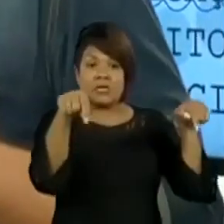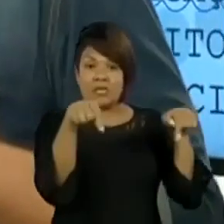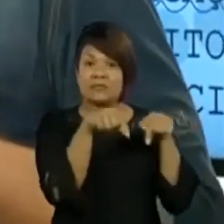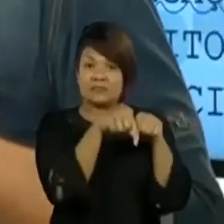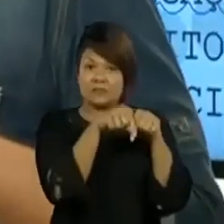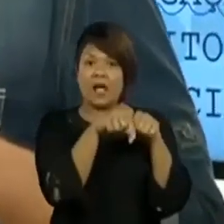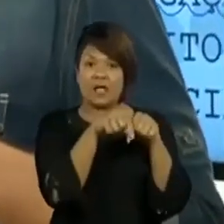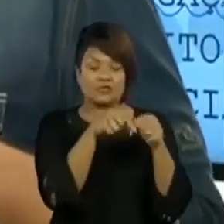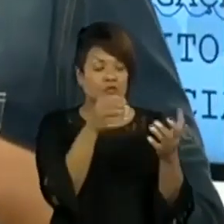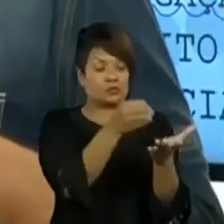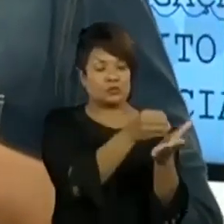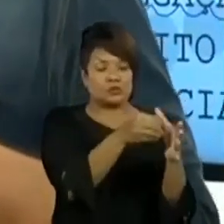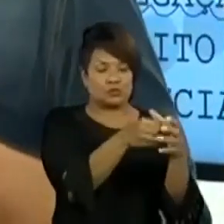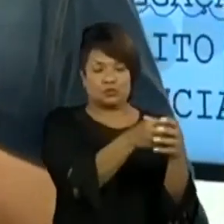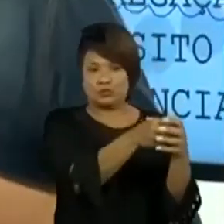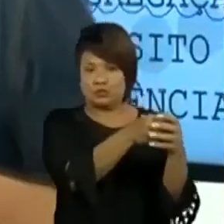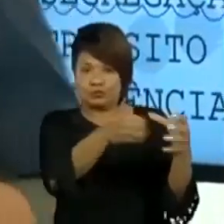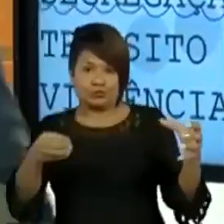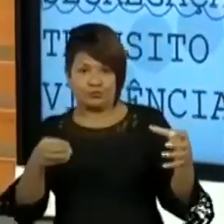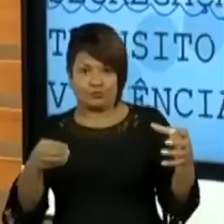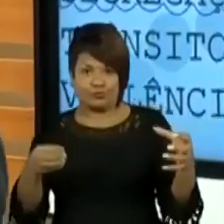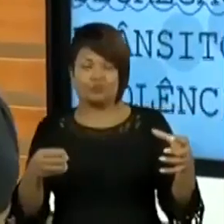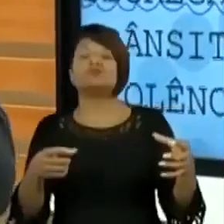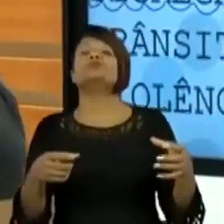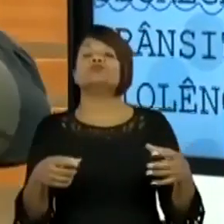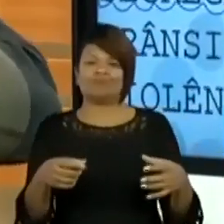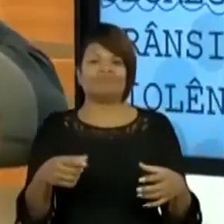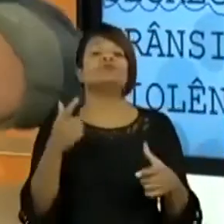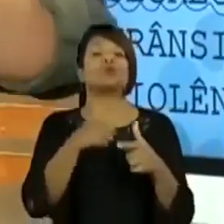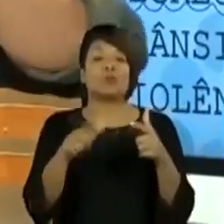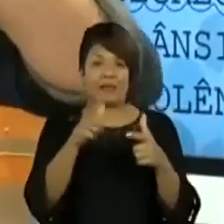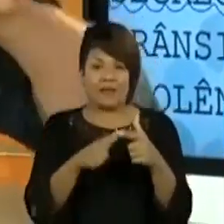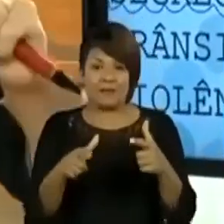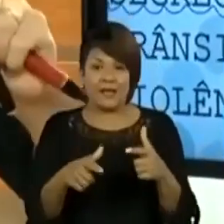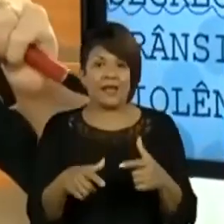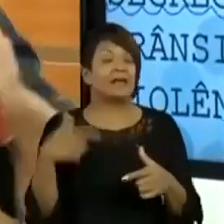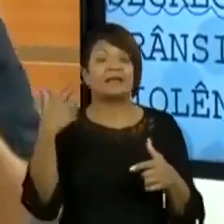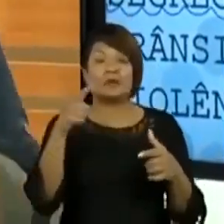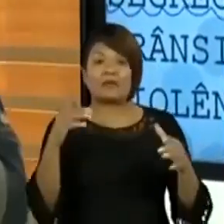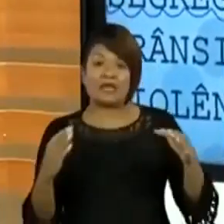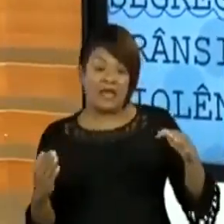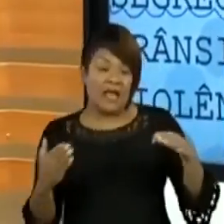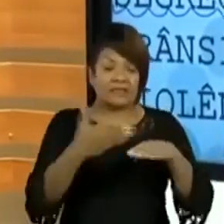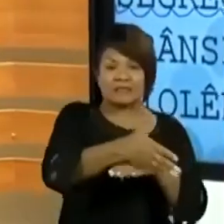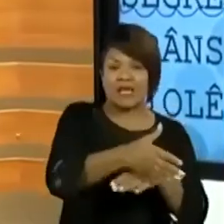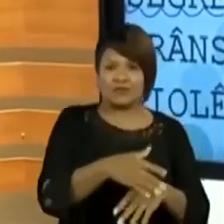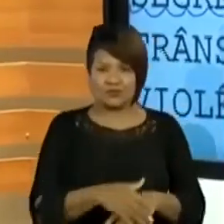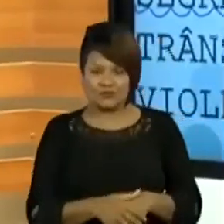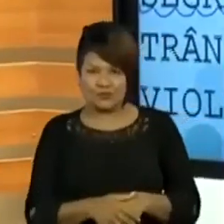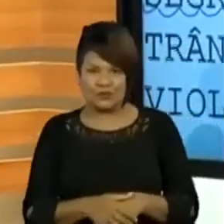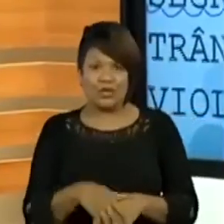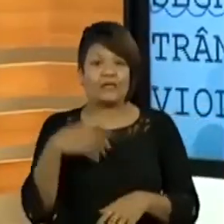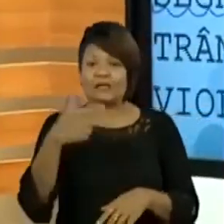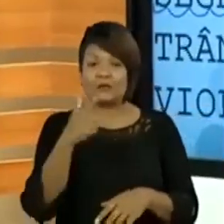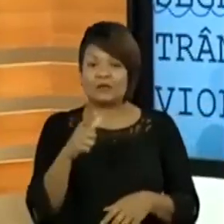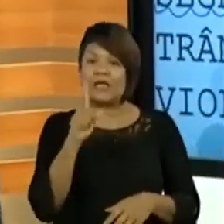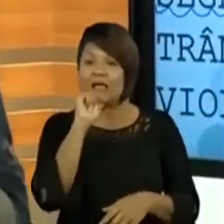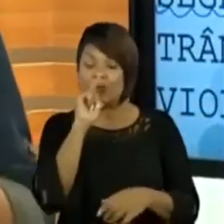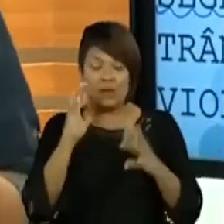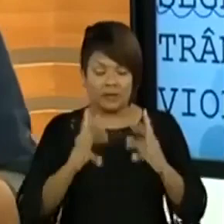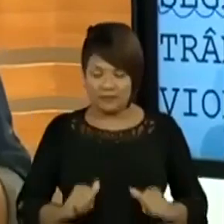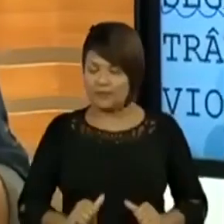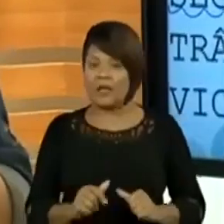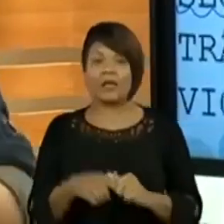segregam. Isso é um dos grandes problemas urbanos. Pessoas que não têm o acesso ao saneamento básico, que não têm o acesso aos